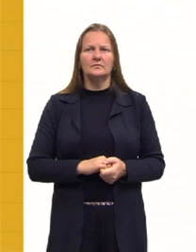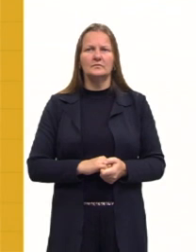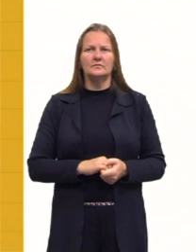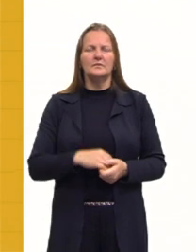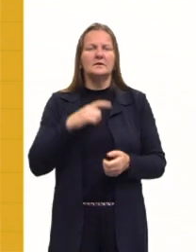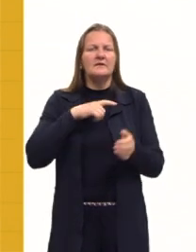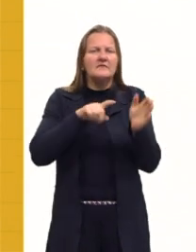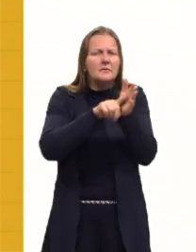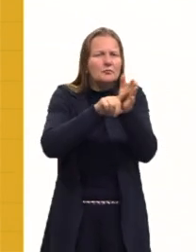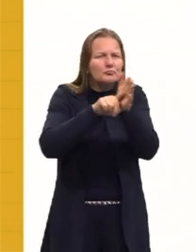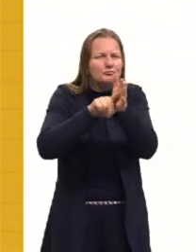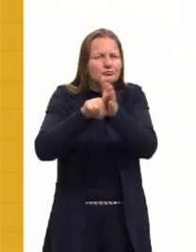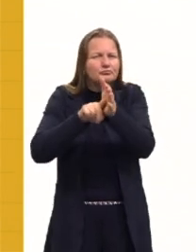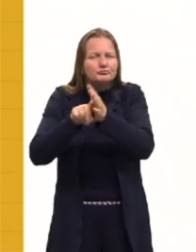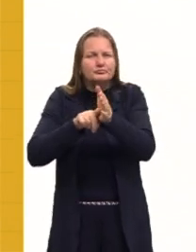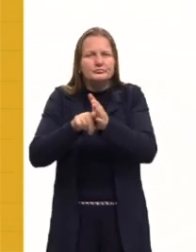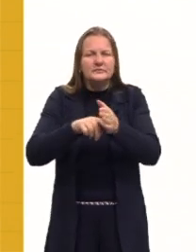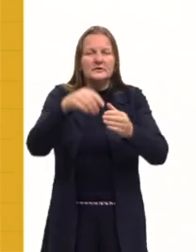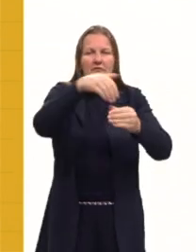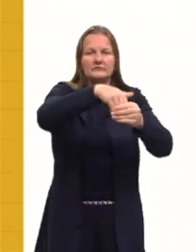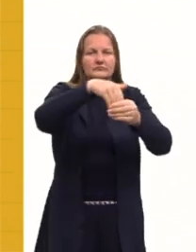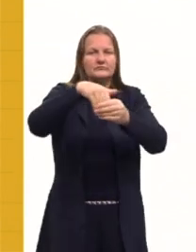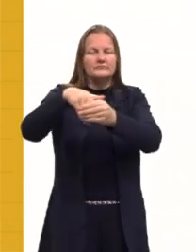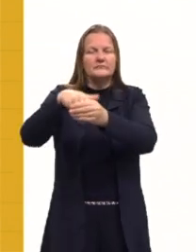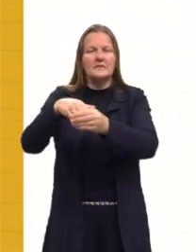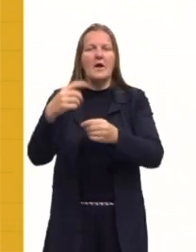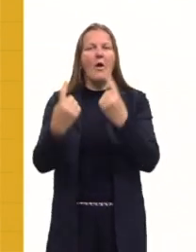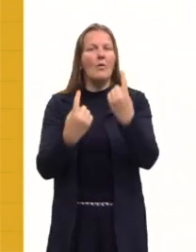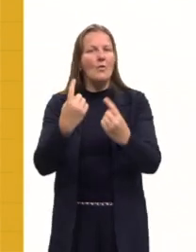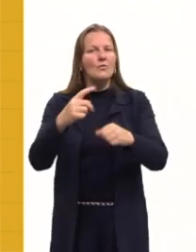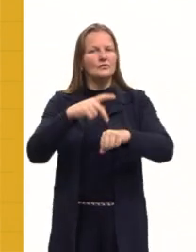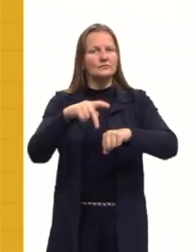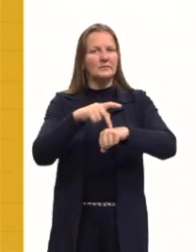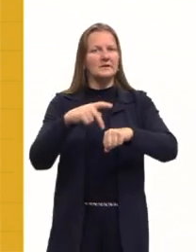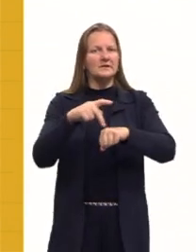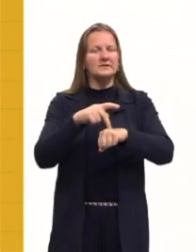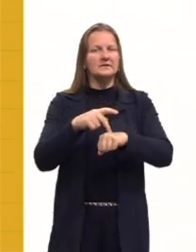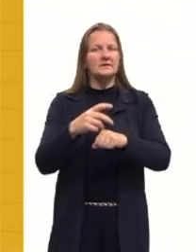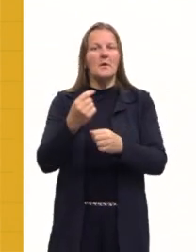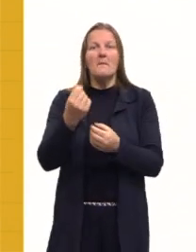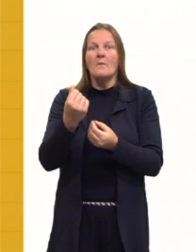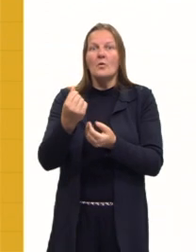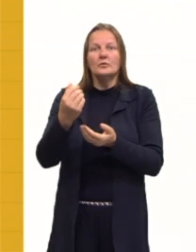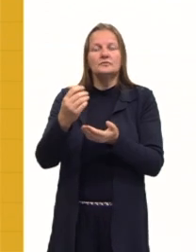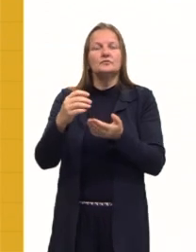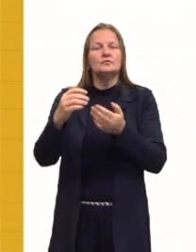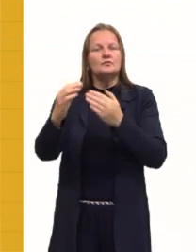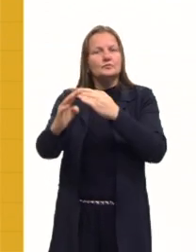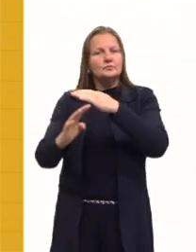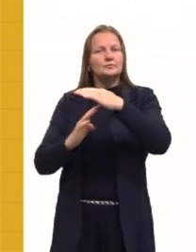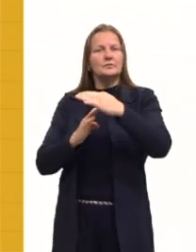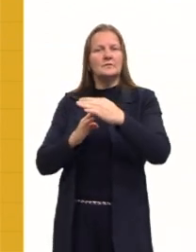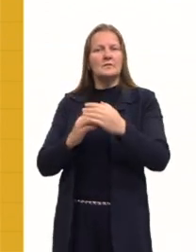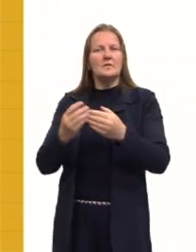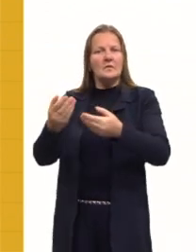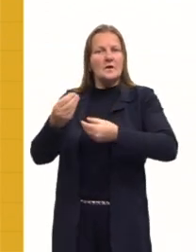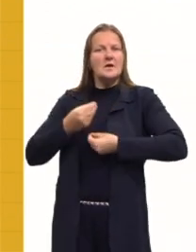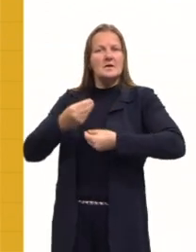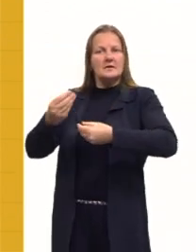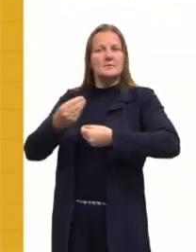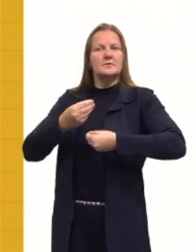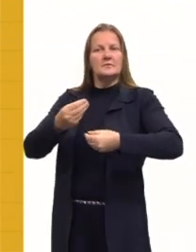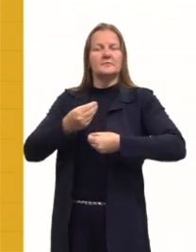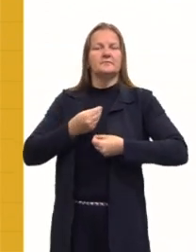o plebiscito, é que alguns países mais recebiam do que ofereciam algumas coisas. E até trouxe aqui uma